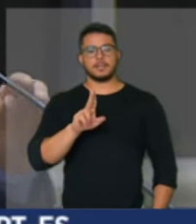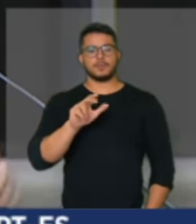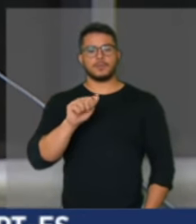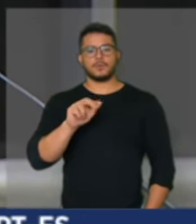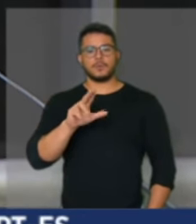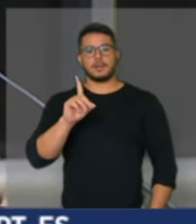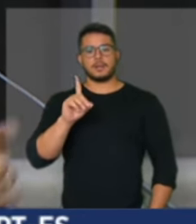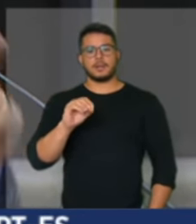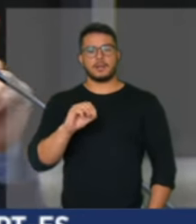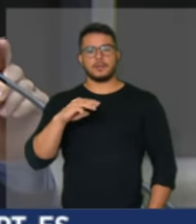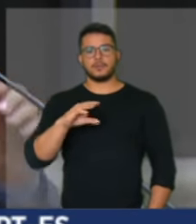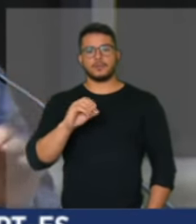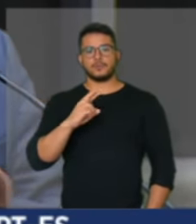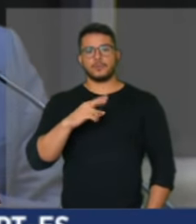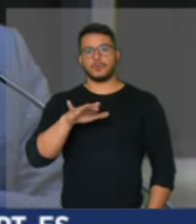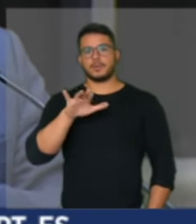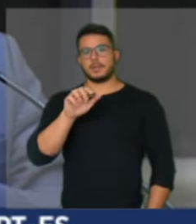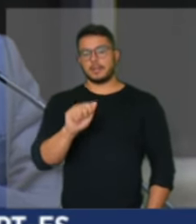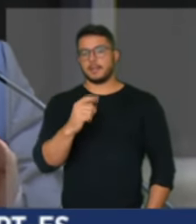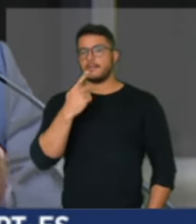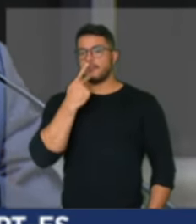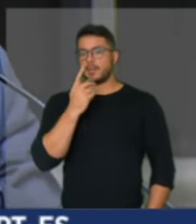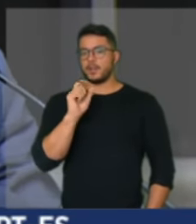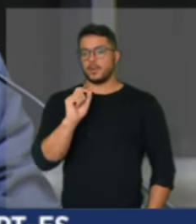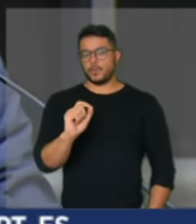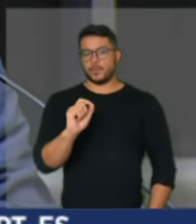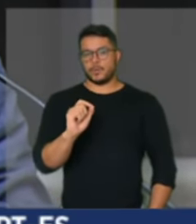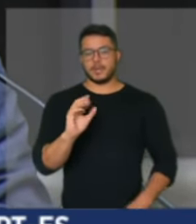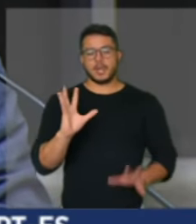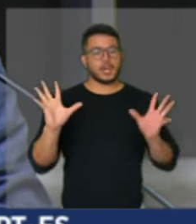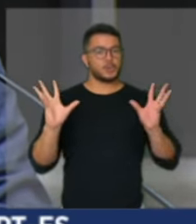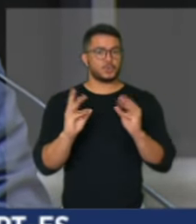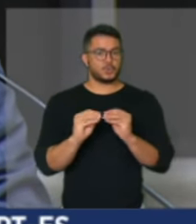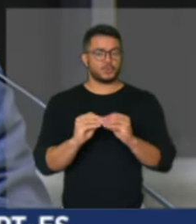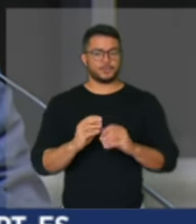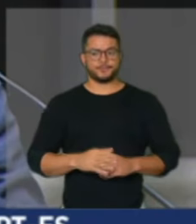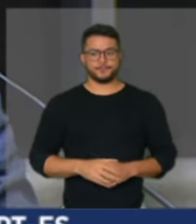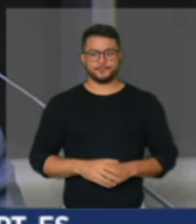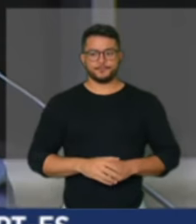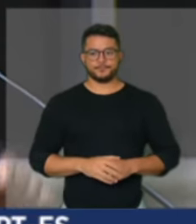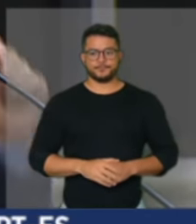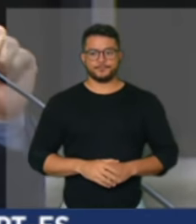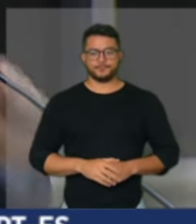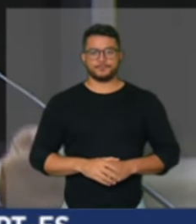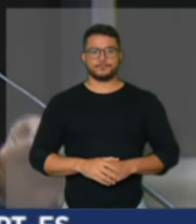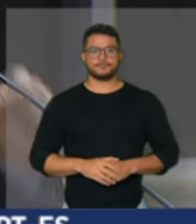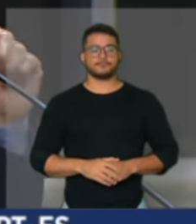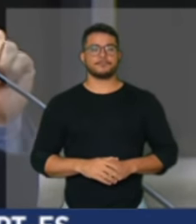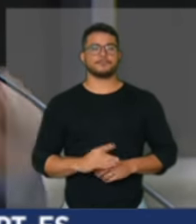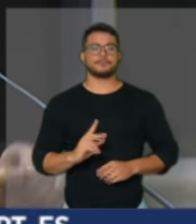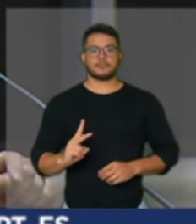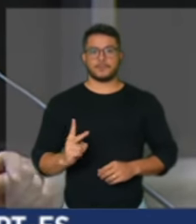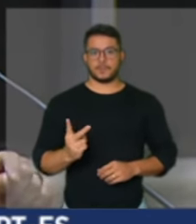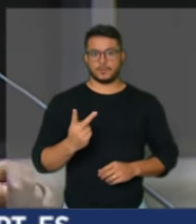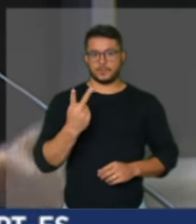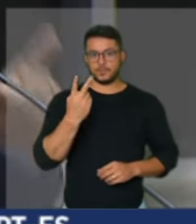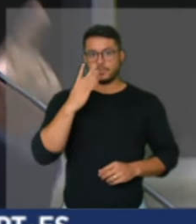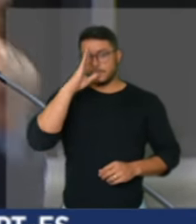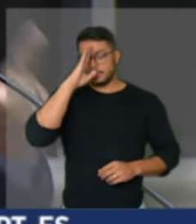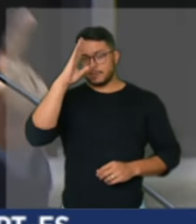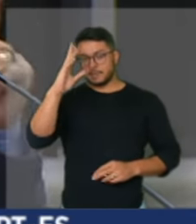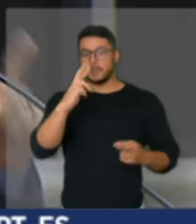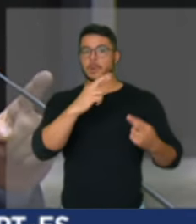Eduardo Moreira ele diz assim um resumo para facilitar os dois principais responsáveis